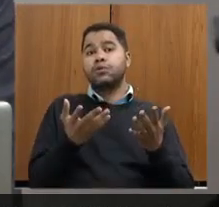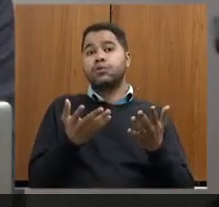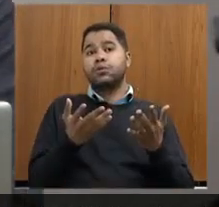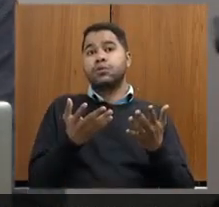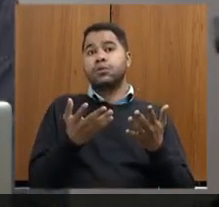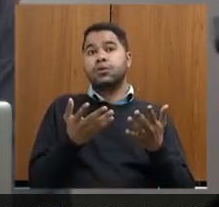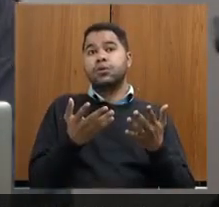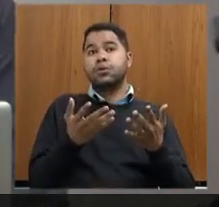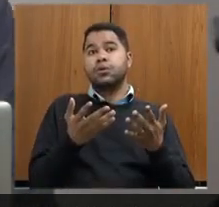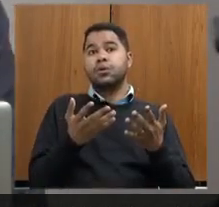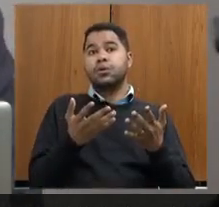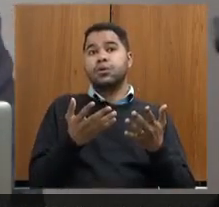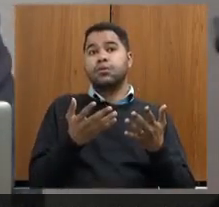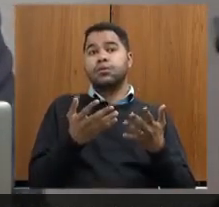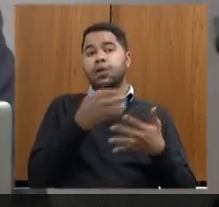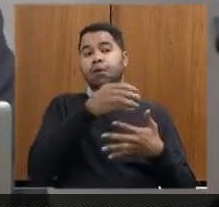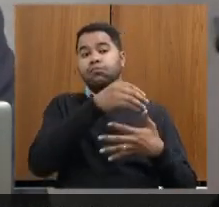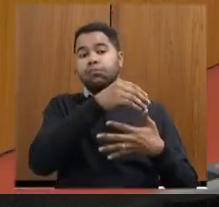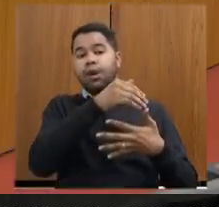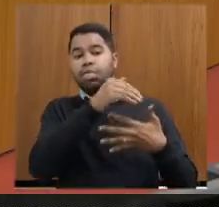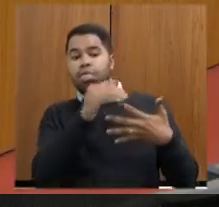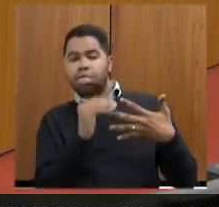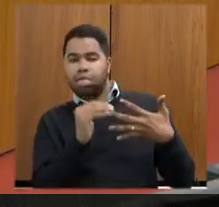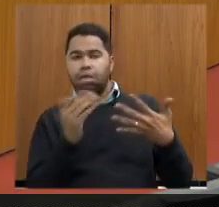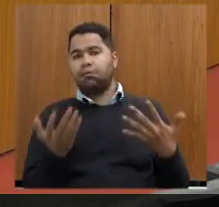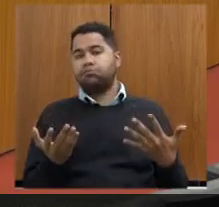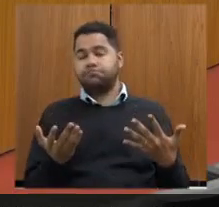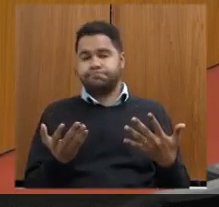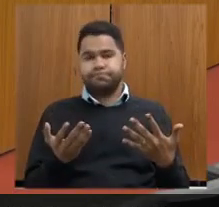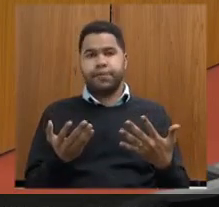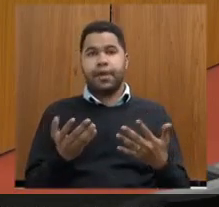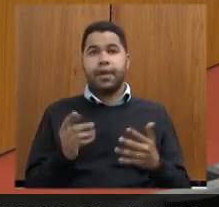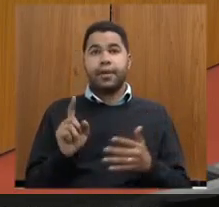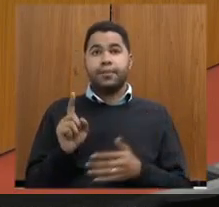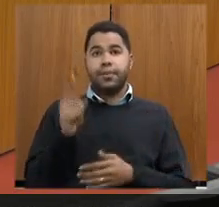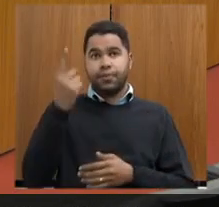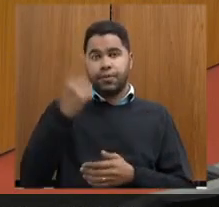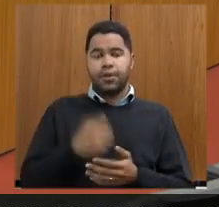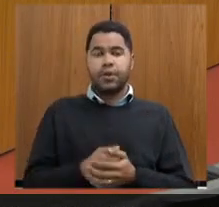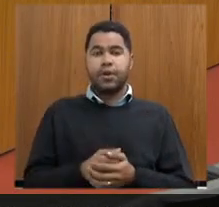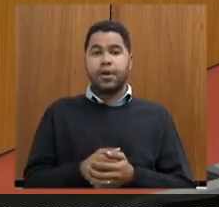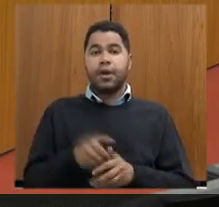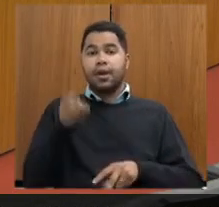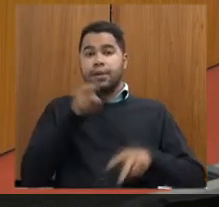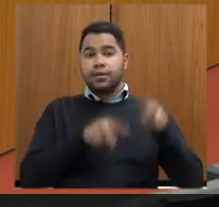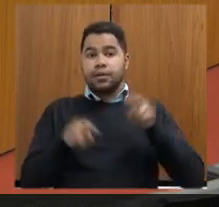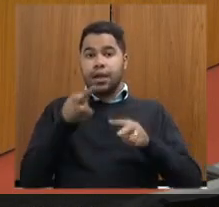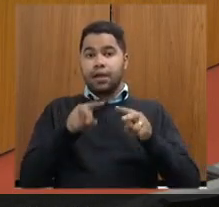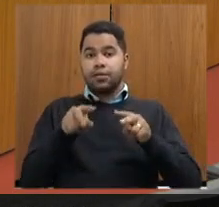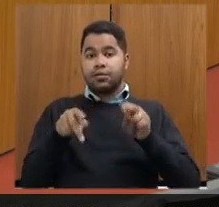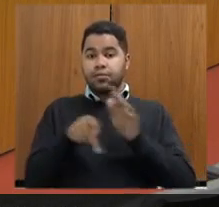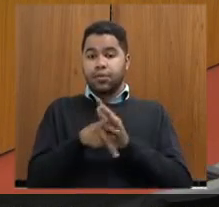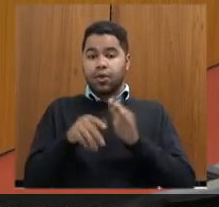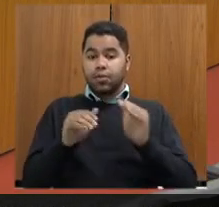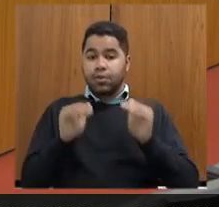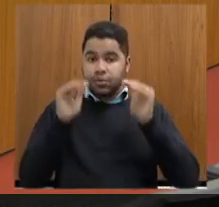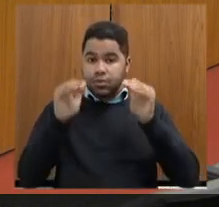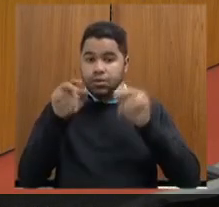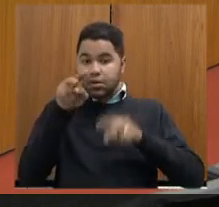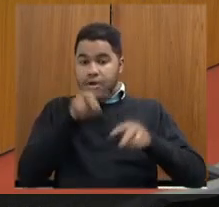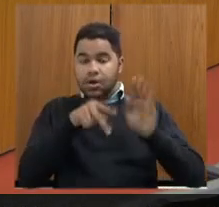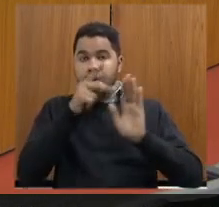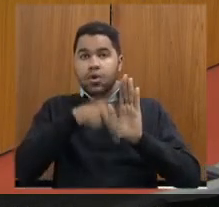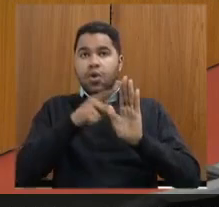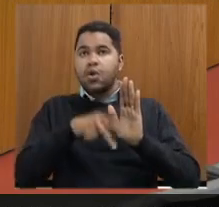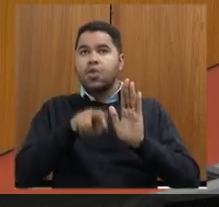esteja tramitando de forma normal então a primeira questão deputado ele vai para a análise da superintendência de projetos prioritários ele